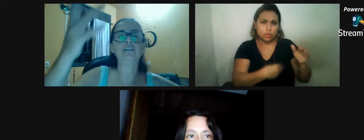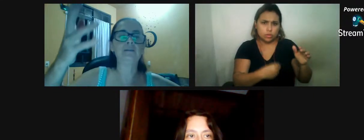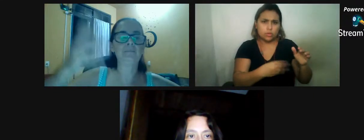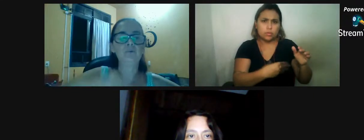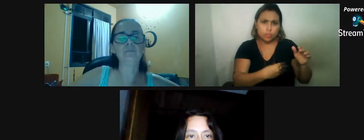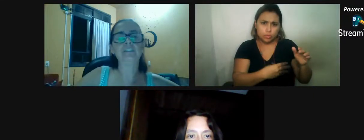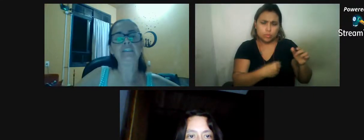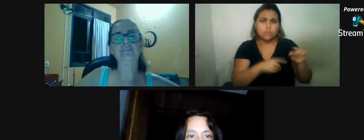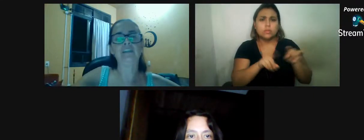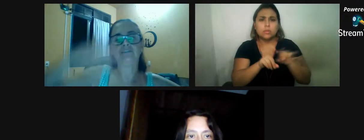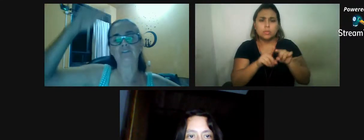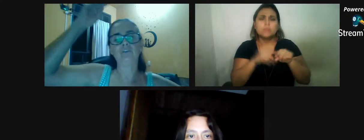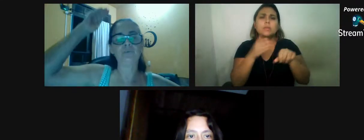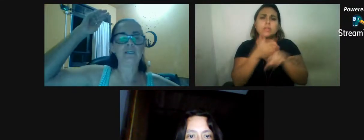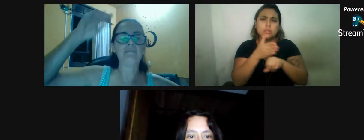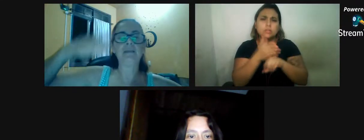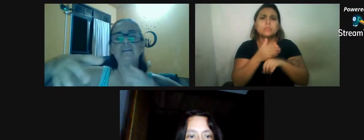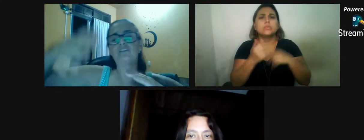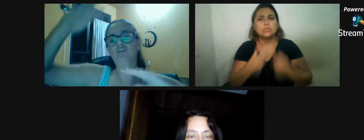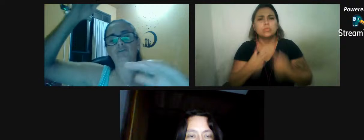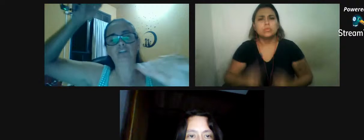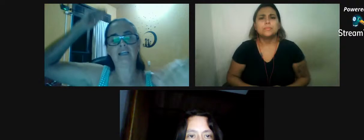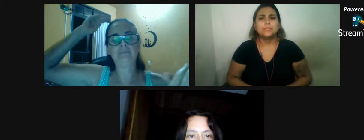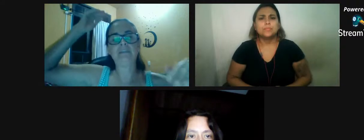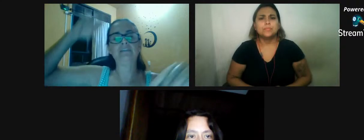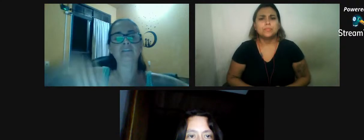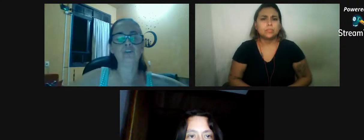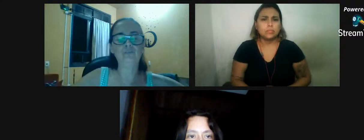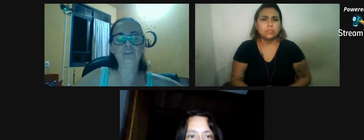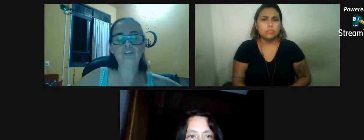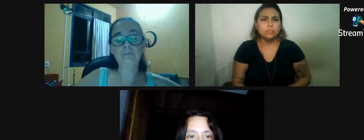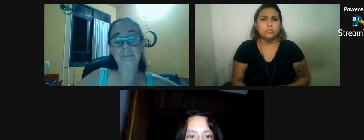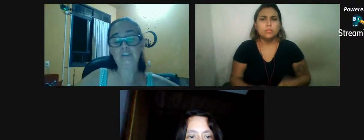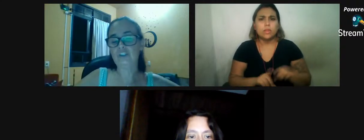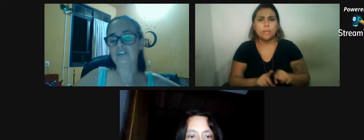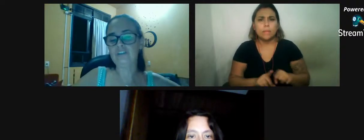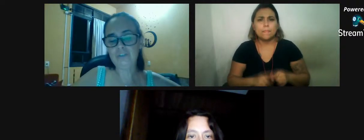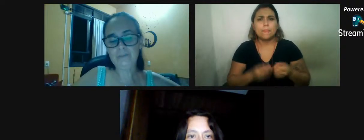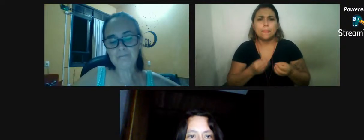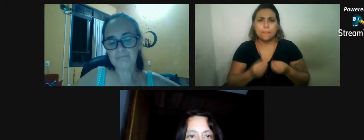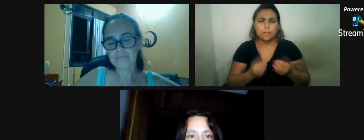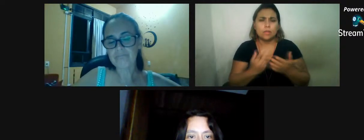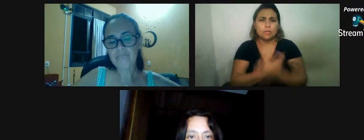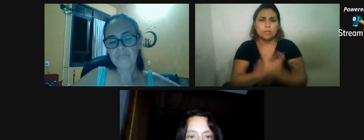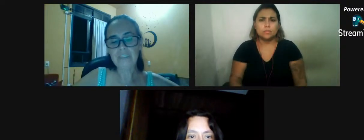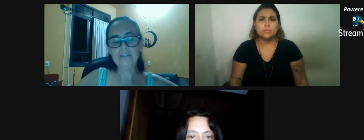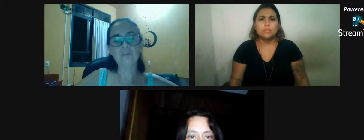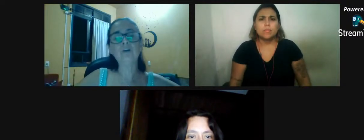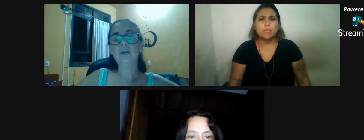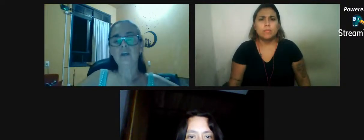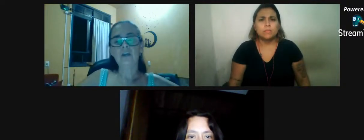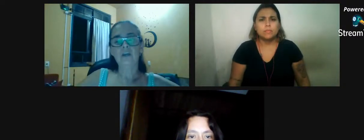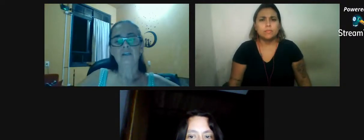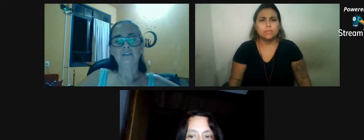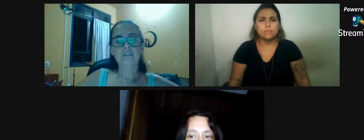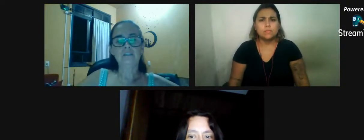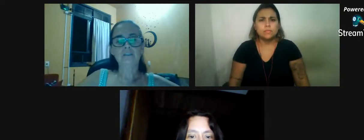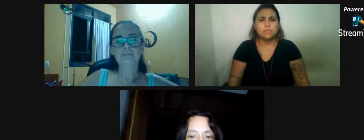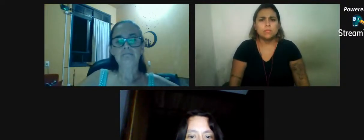respiratório ainda na ponta, né? Não estava no topo da cabeça, não tinha havido aquela migração do orifício respiratório, enfim. Então,